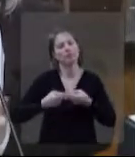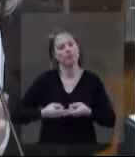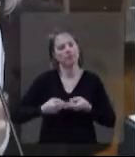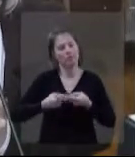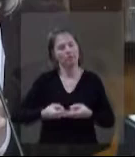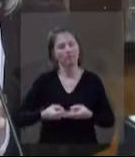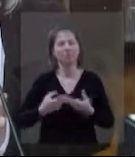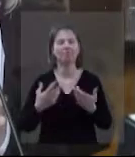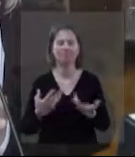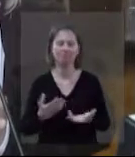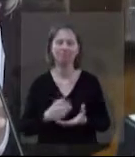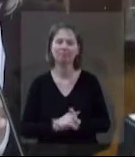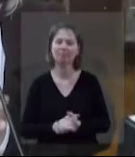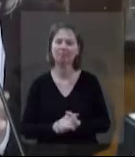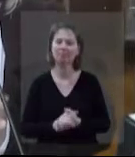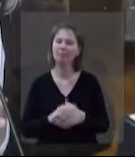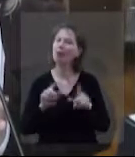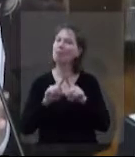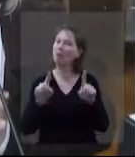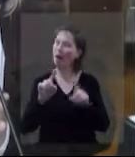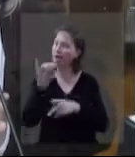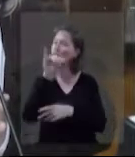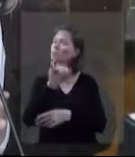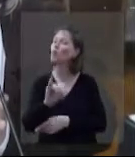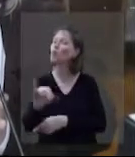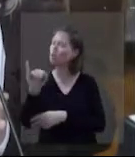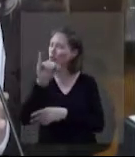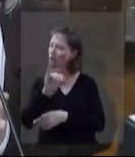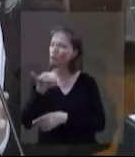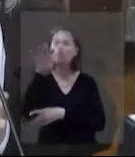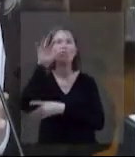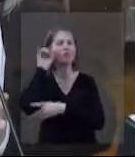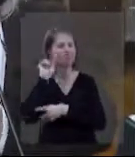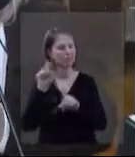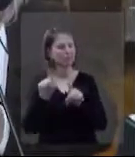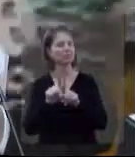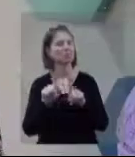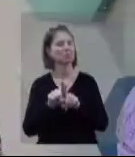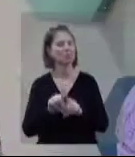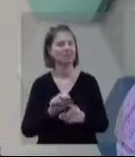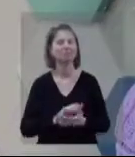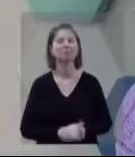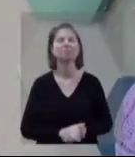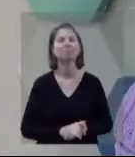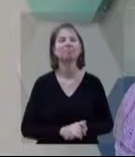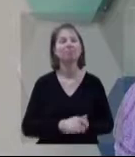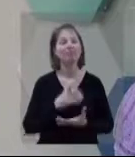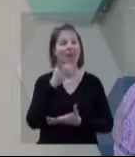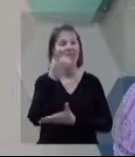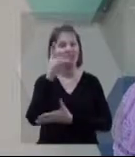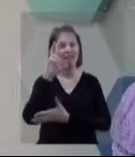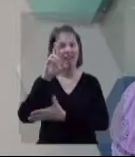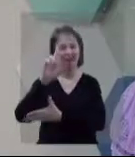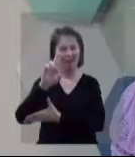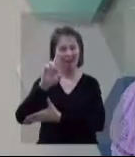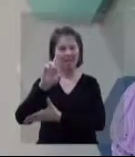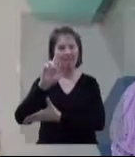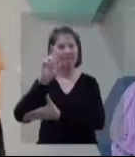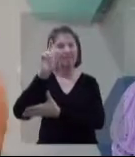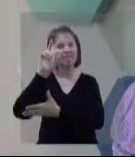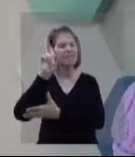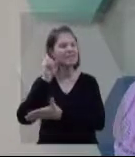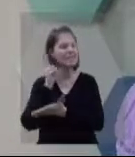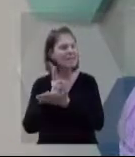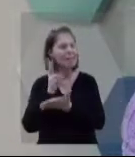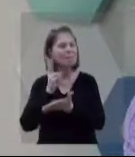Ele ouvia, mas é importante ouvir também, até pra não queimar a carne da mãe e apanhar da mãe. O DR na CPT vai ao ar com este bate-papo